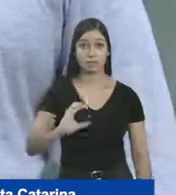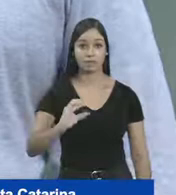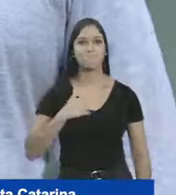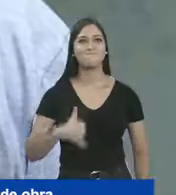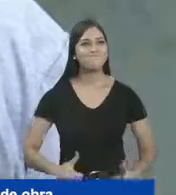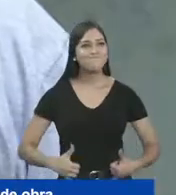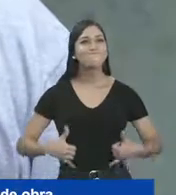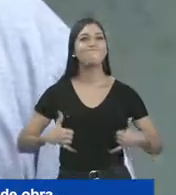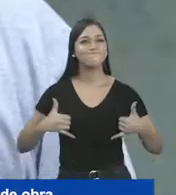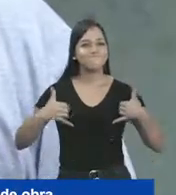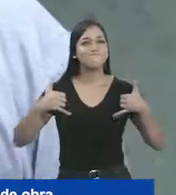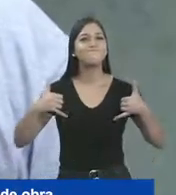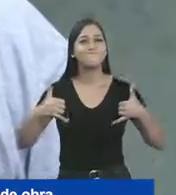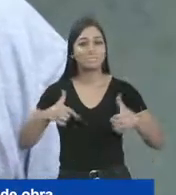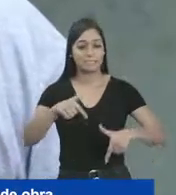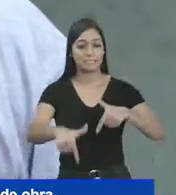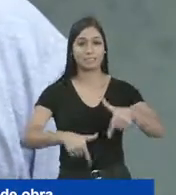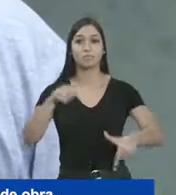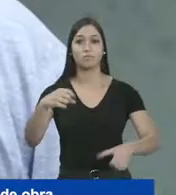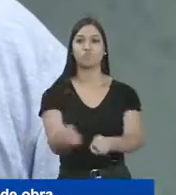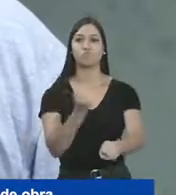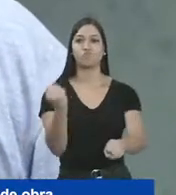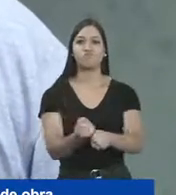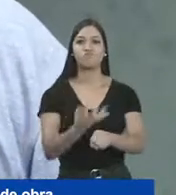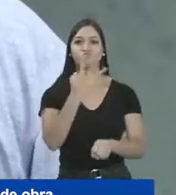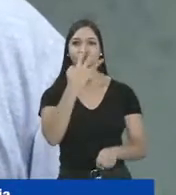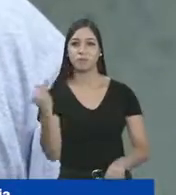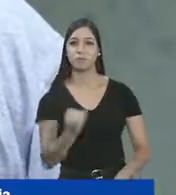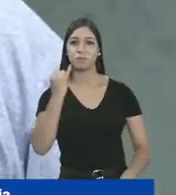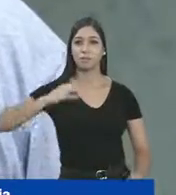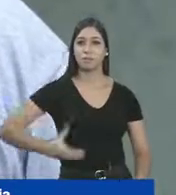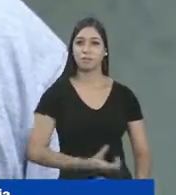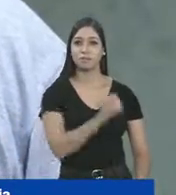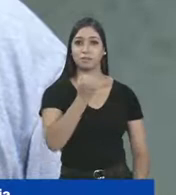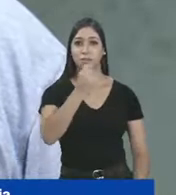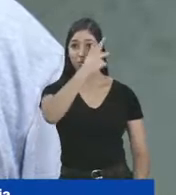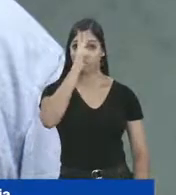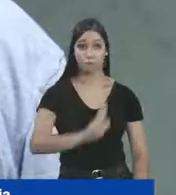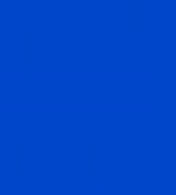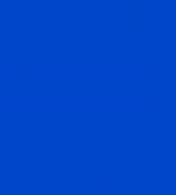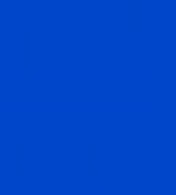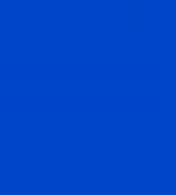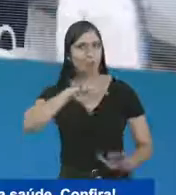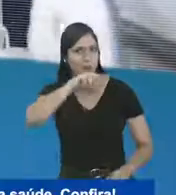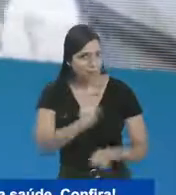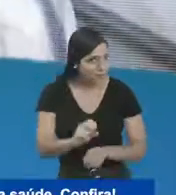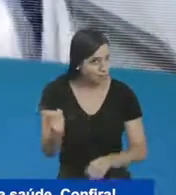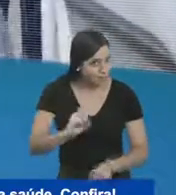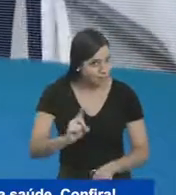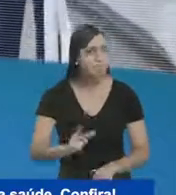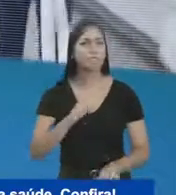Santa Catarina. Me sinto muito orgulhoso em ter participado dessa grande obra, que hoje está salvando muitas vidas em Uberlândia. Mas